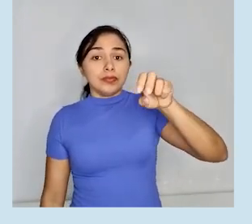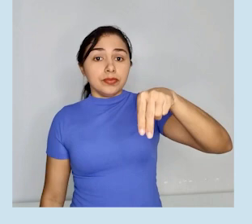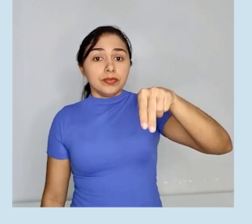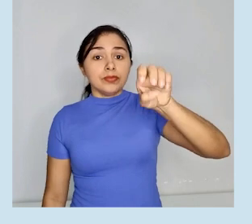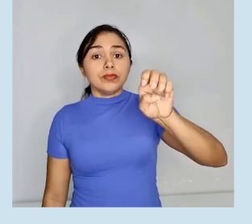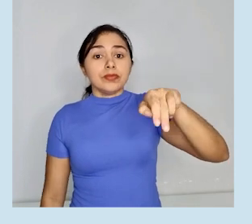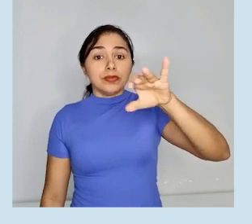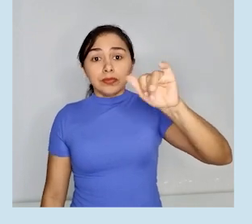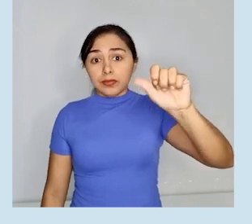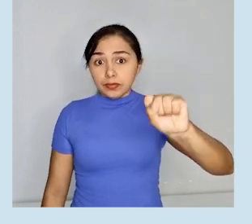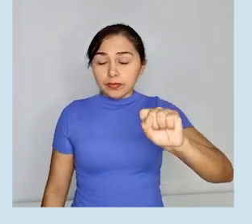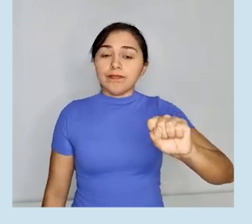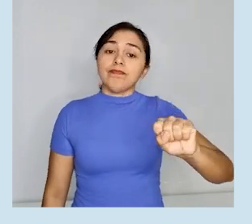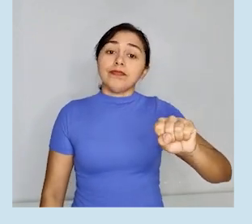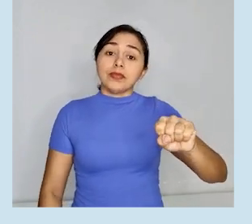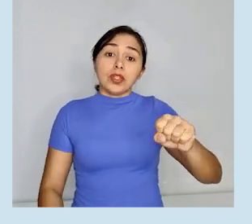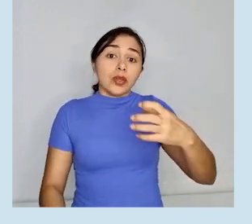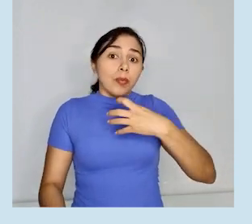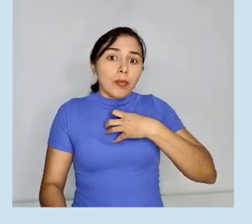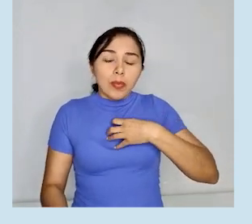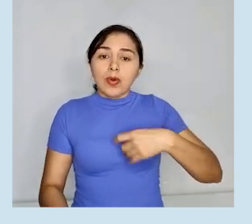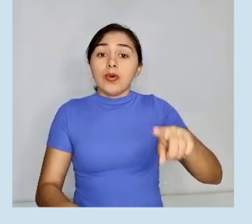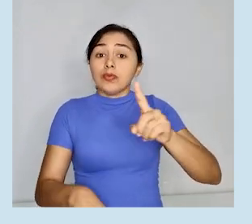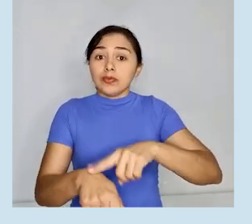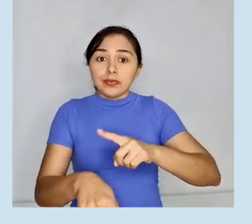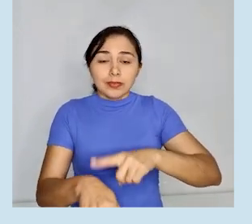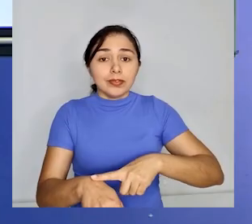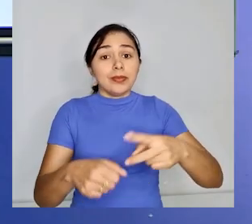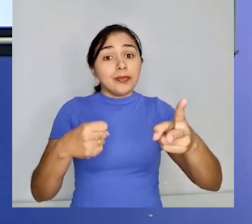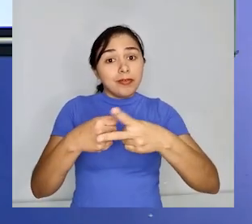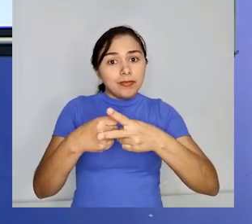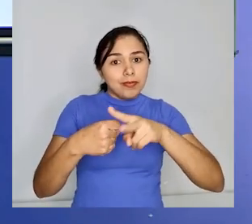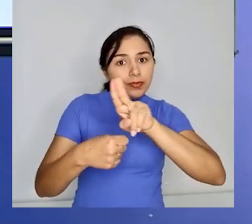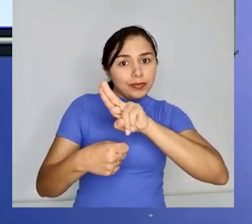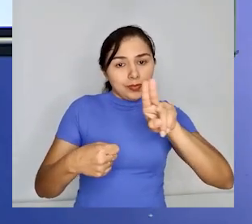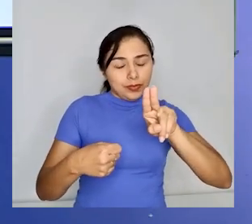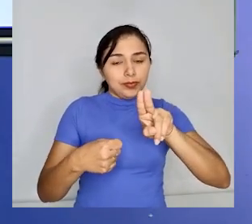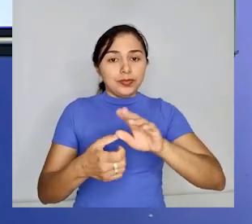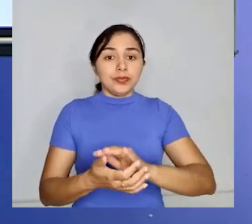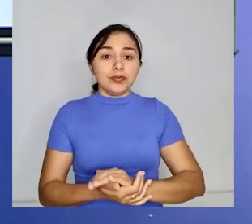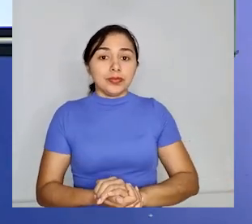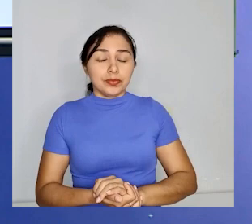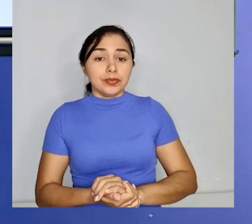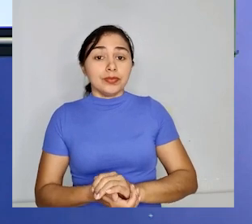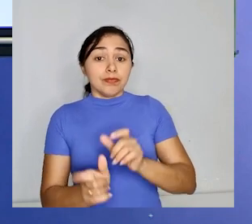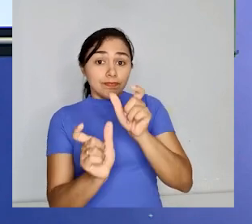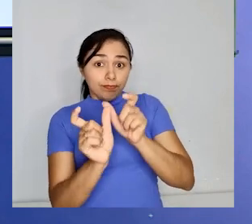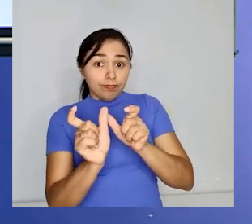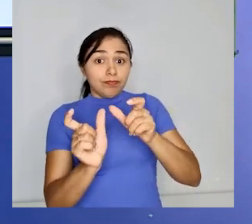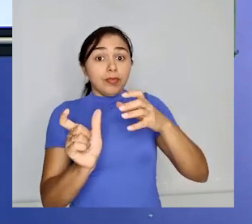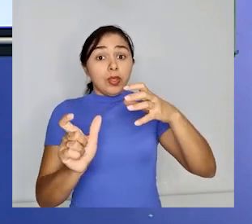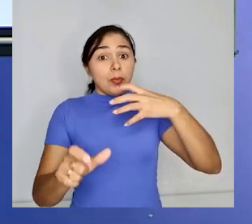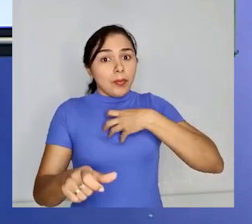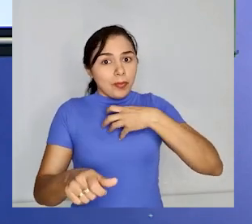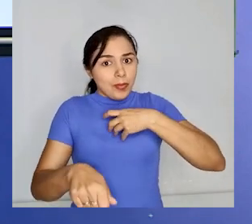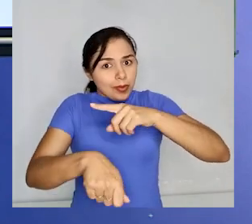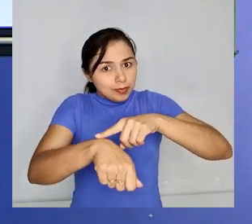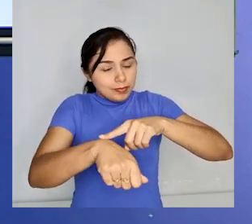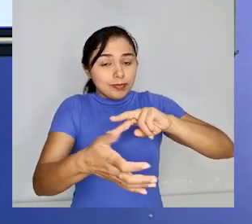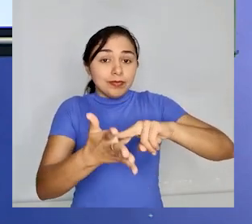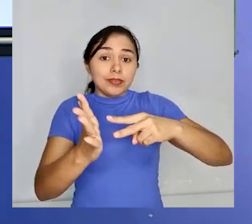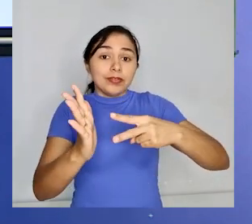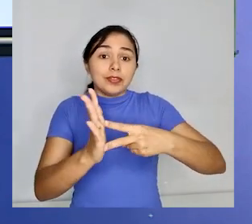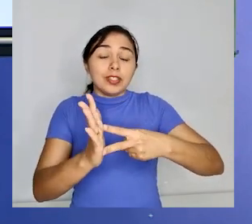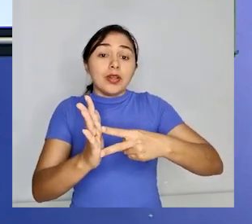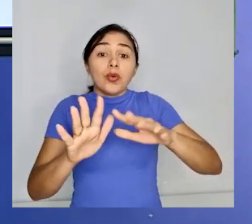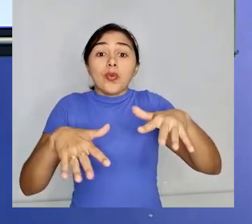desinência modo temporal e desinência verbo nominal. A desinência modo temporal, indica em que modo